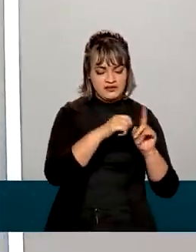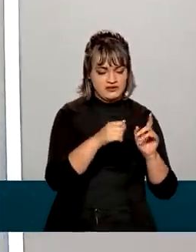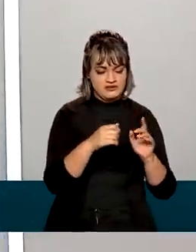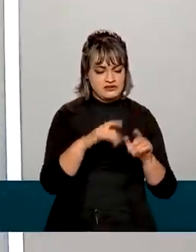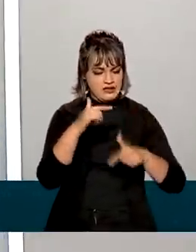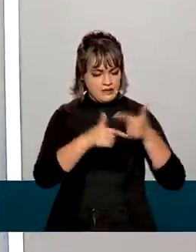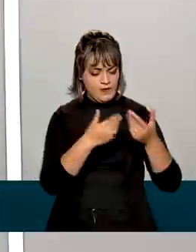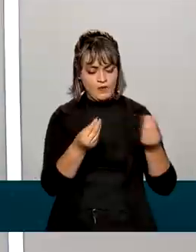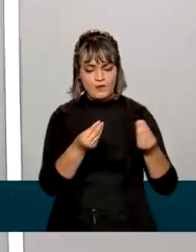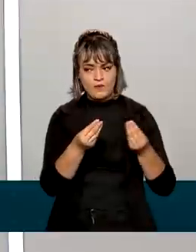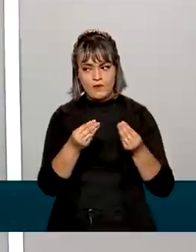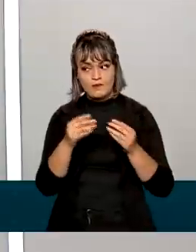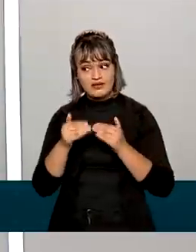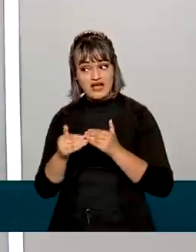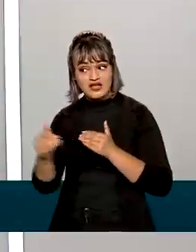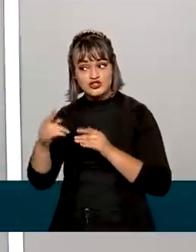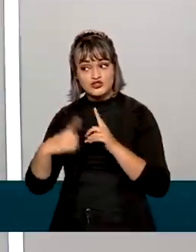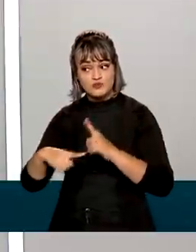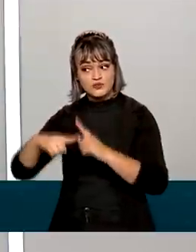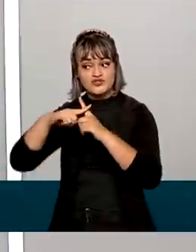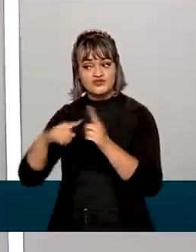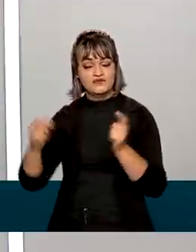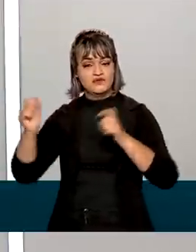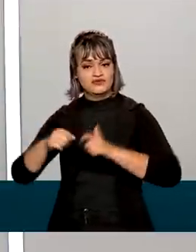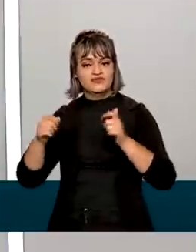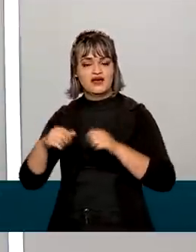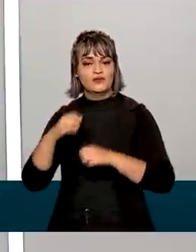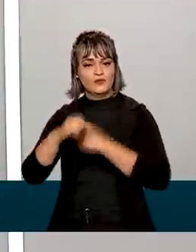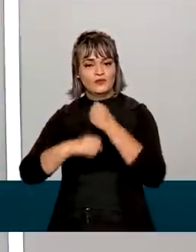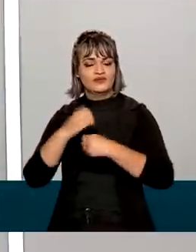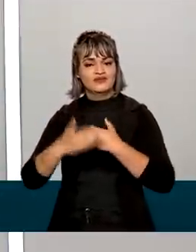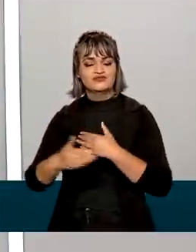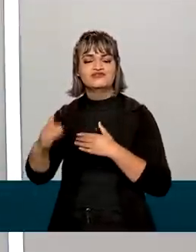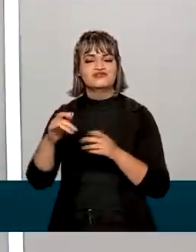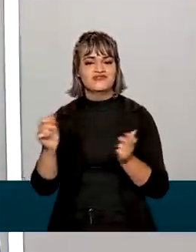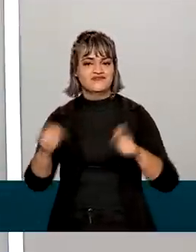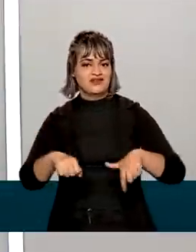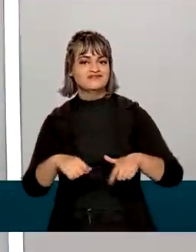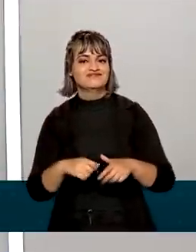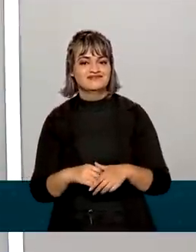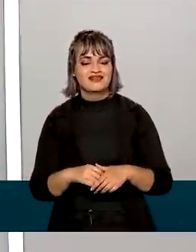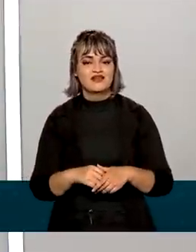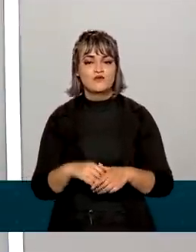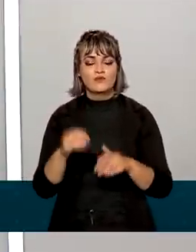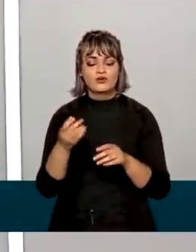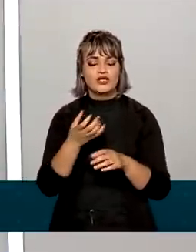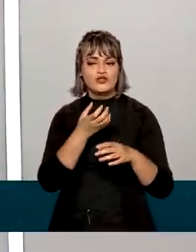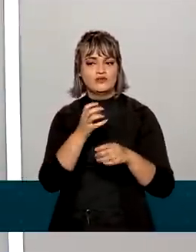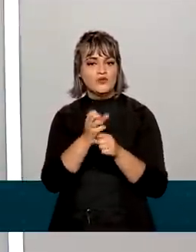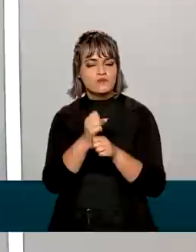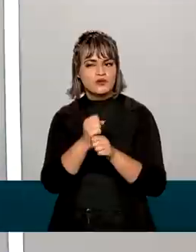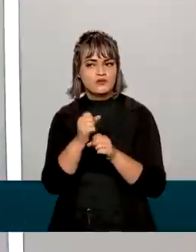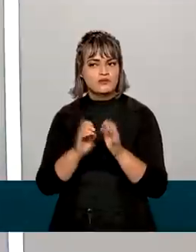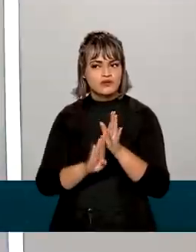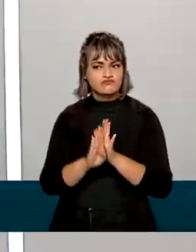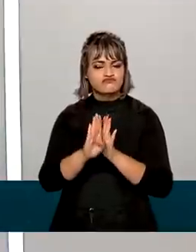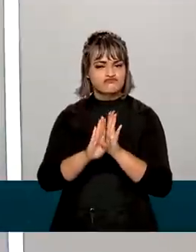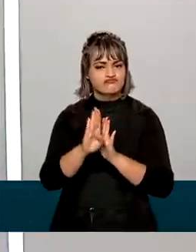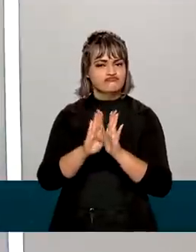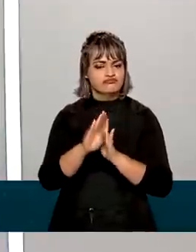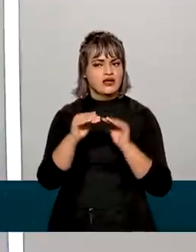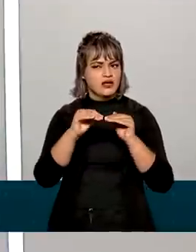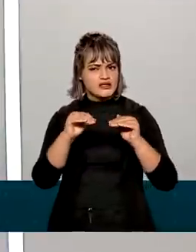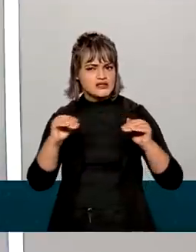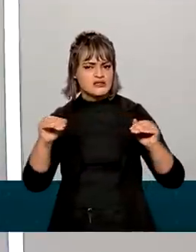também projeta um índice positivo para o resto do ano, na medida em que esses números tendem a se manter mais ou menos